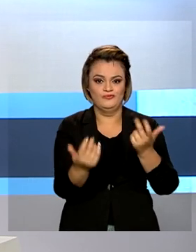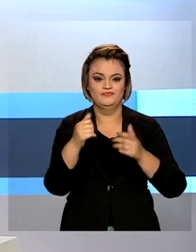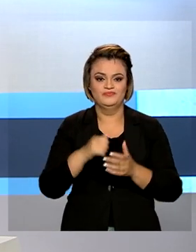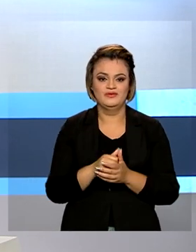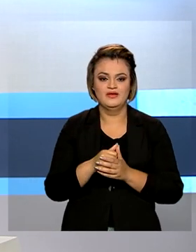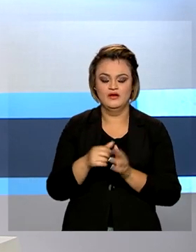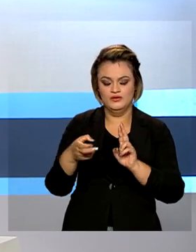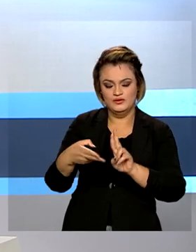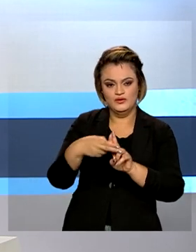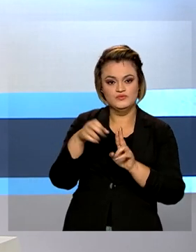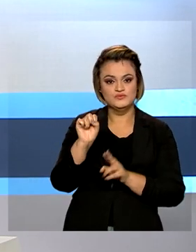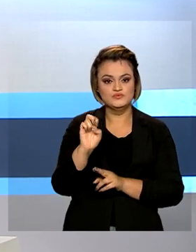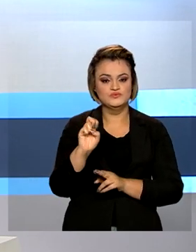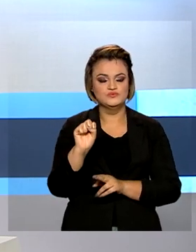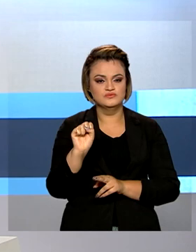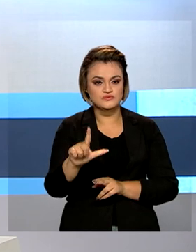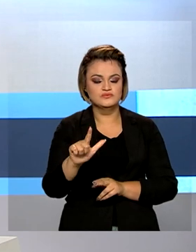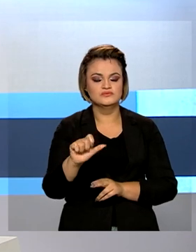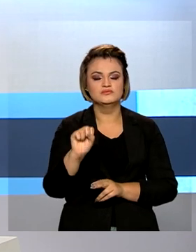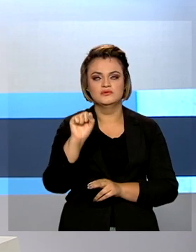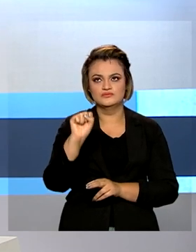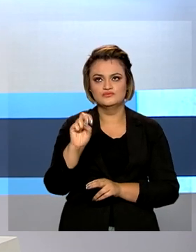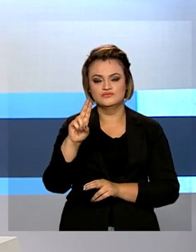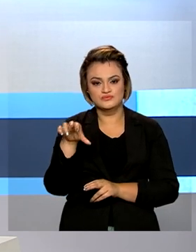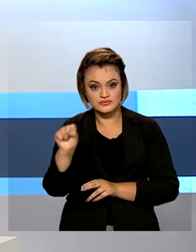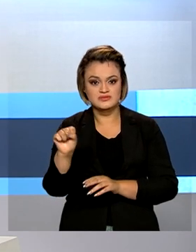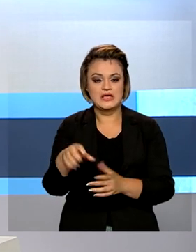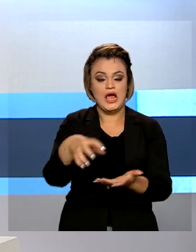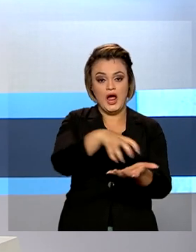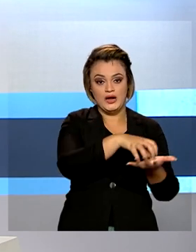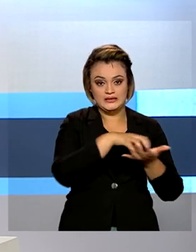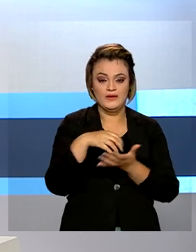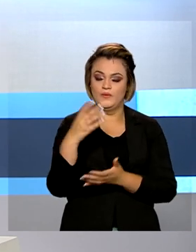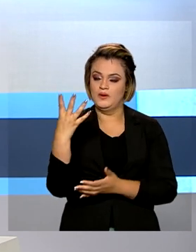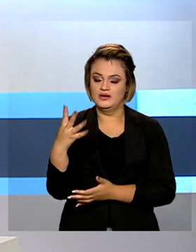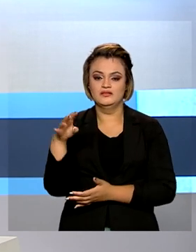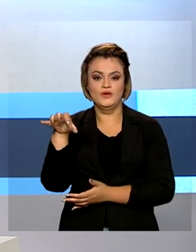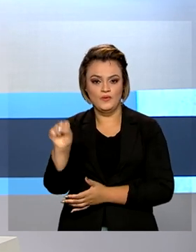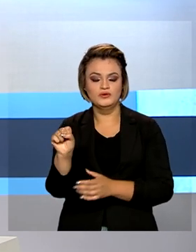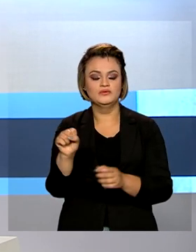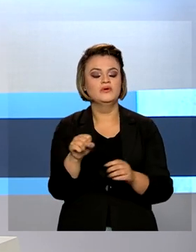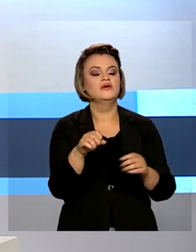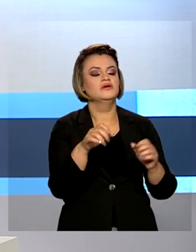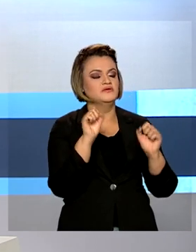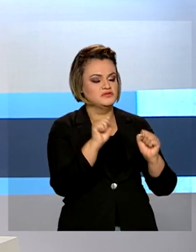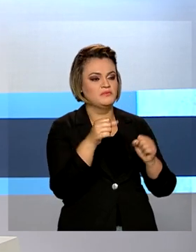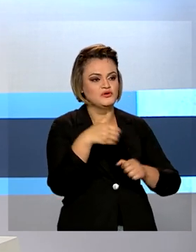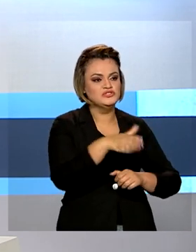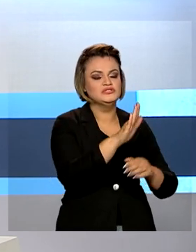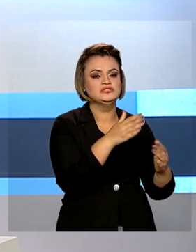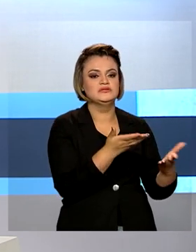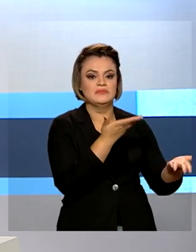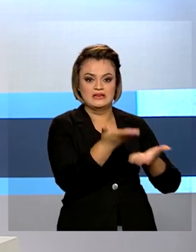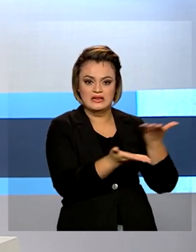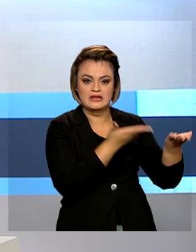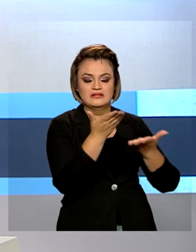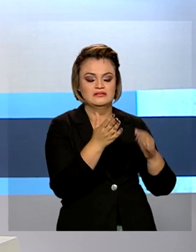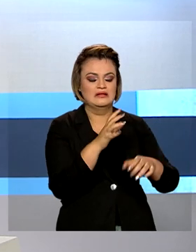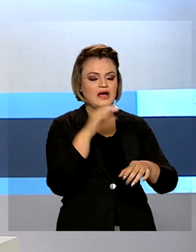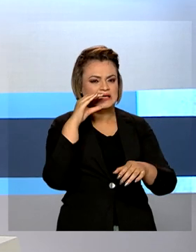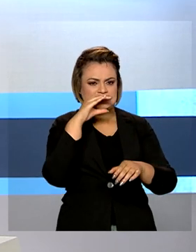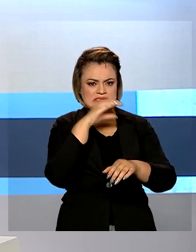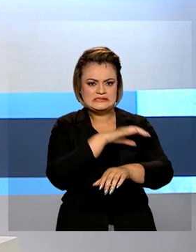No SUS, 48 estabelecimentos são habilitados como referência na assistência a queimados. Cerca de